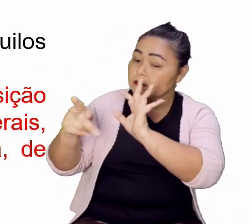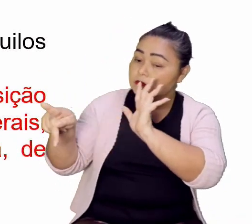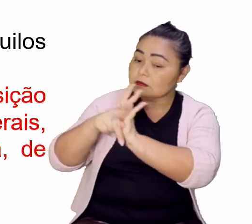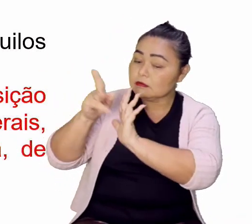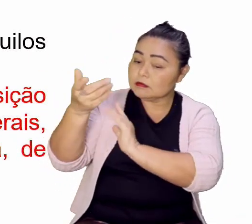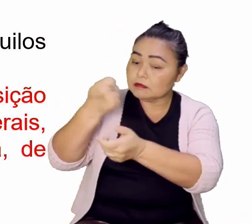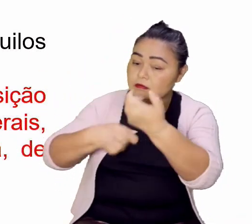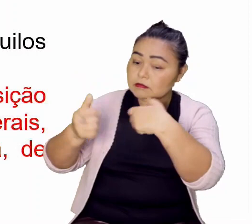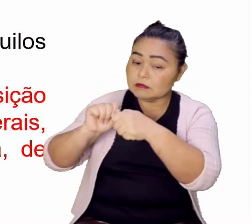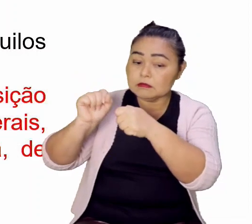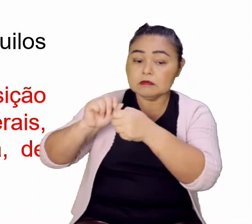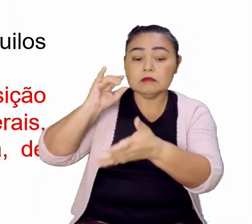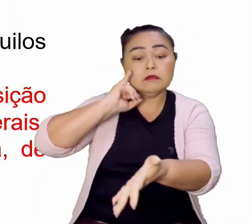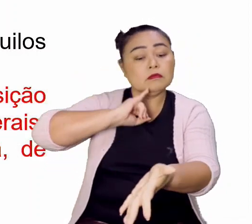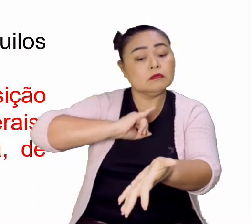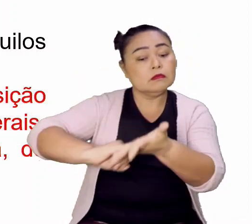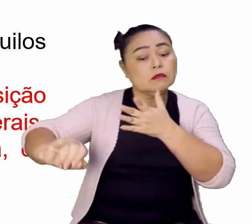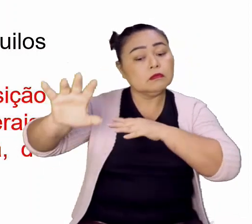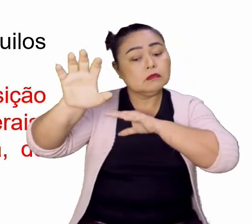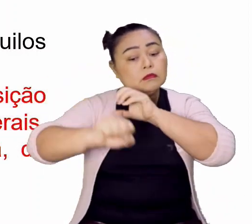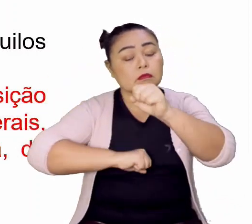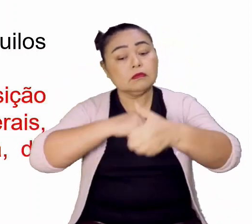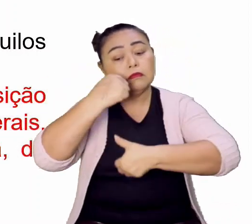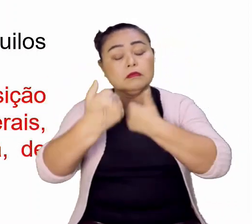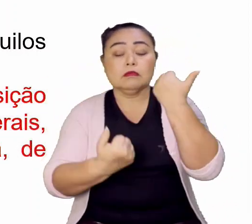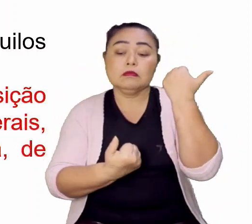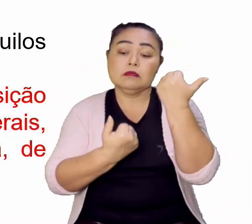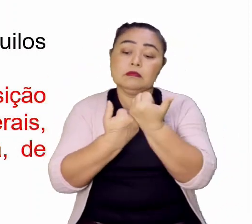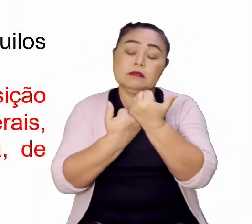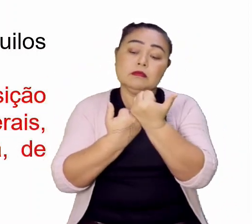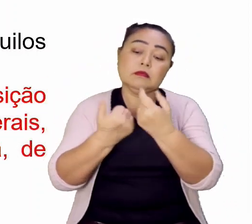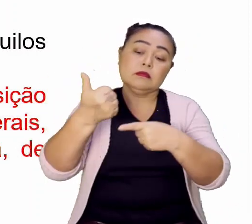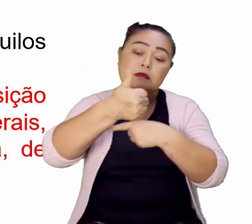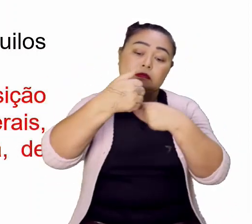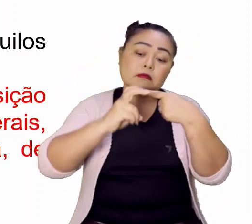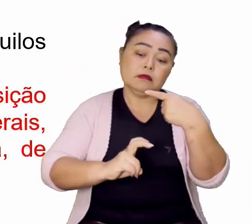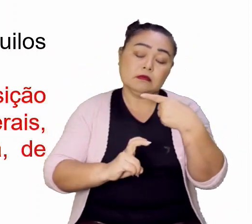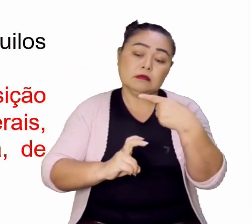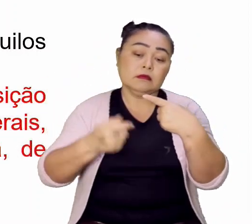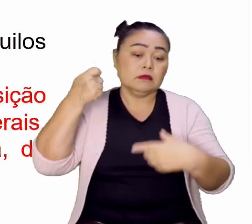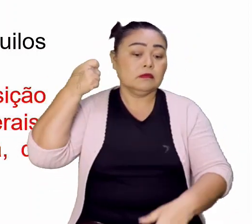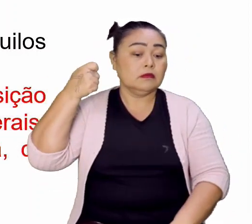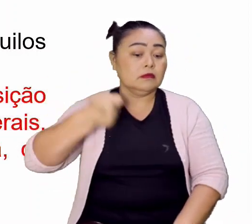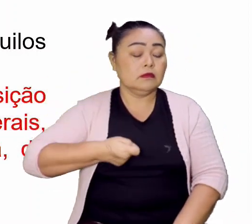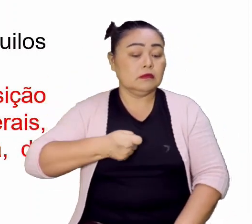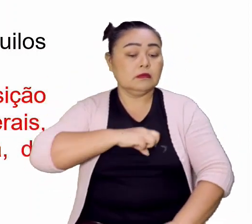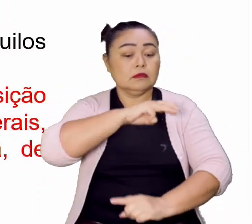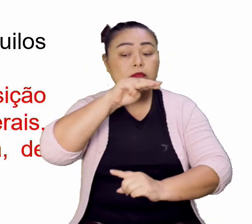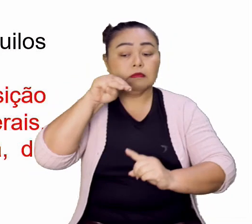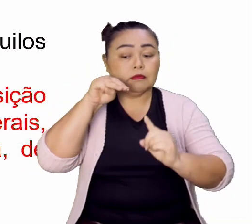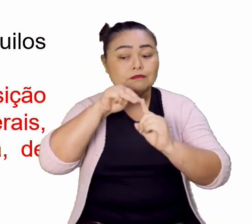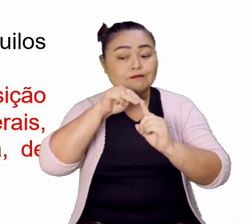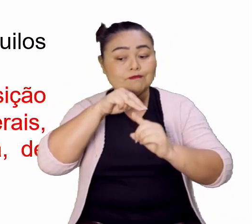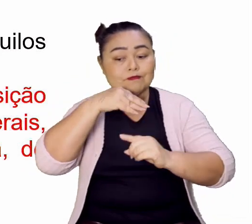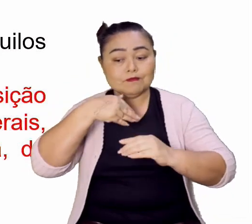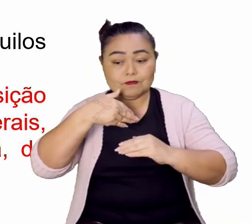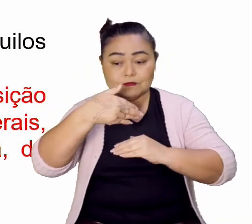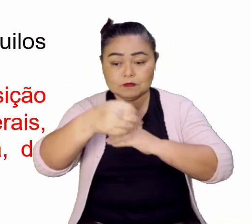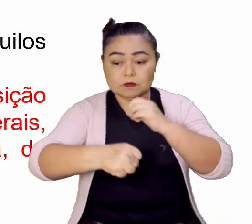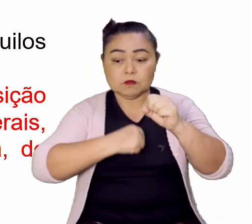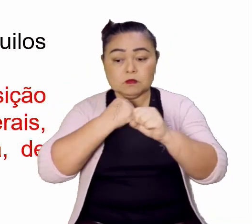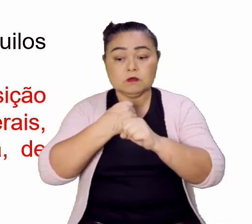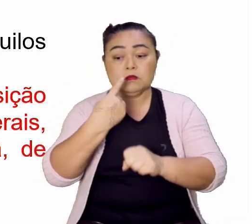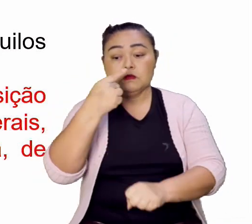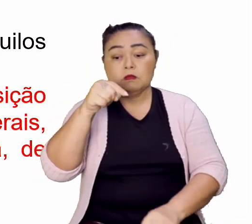o imposto de captação substituído pelo quinto e a imposição da metanoal de 100